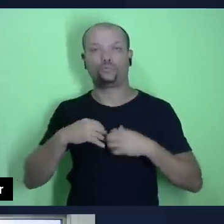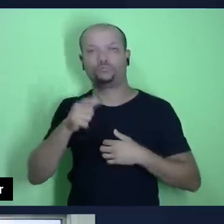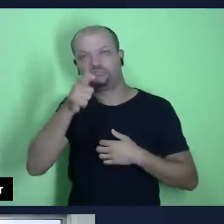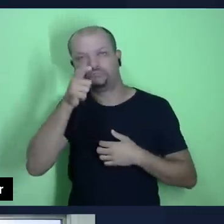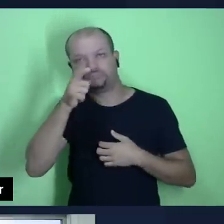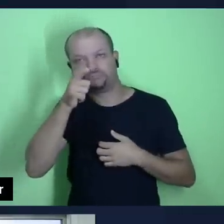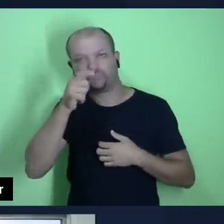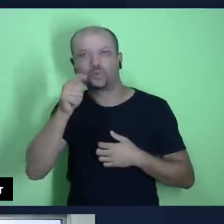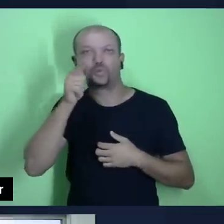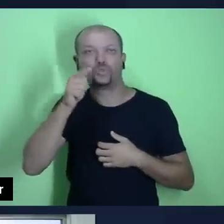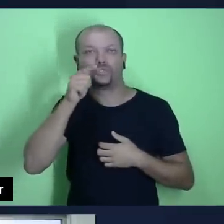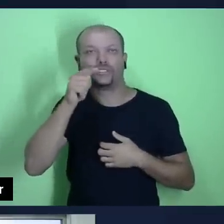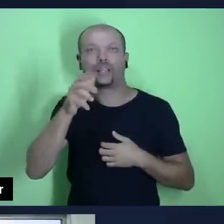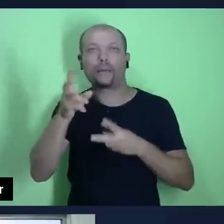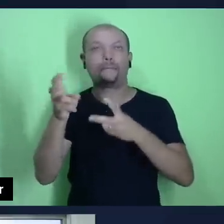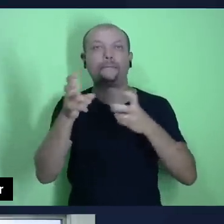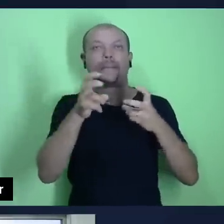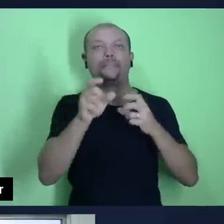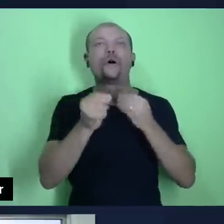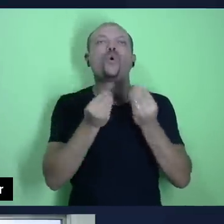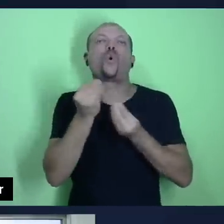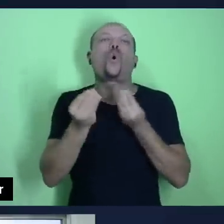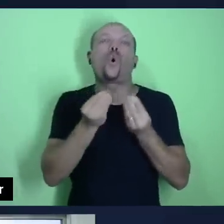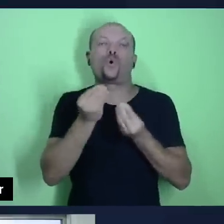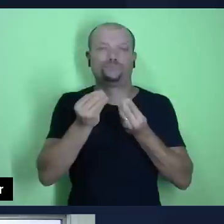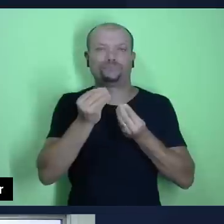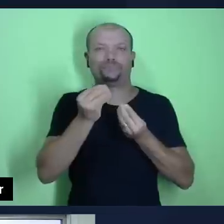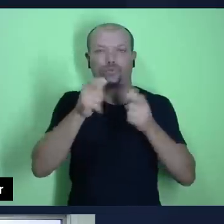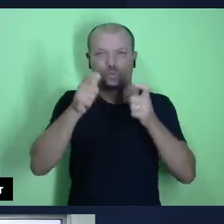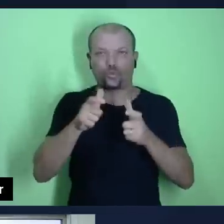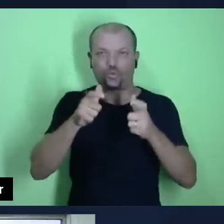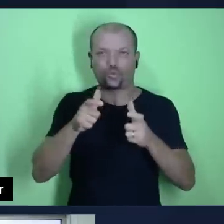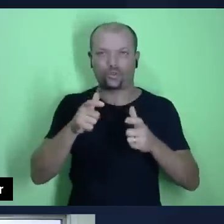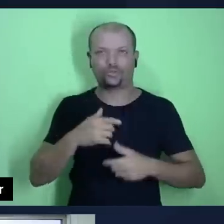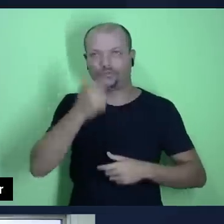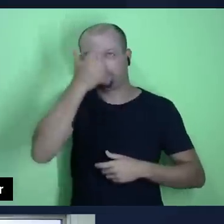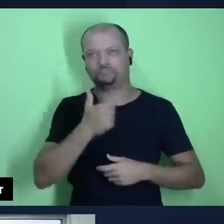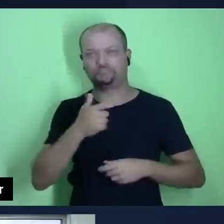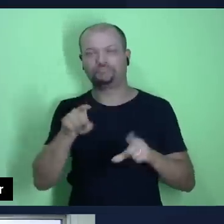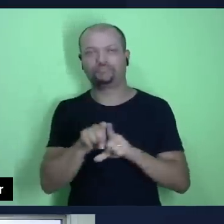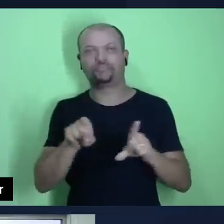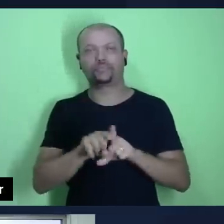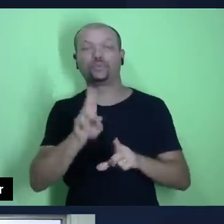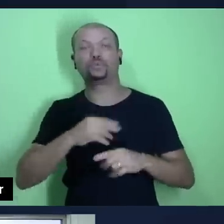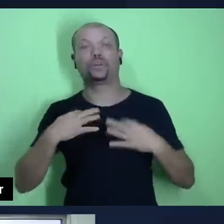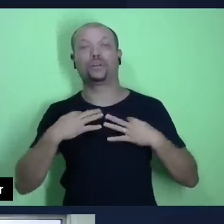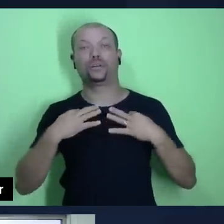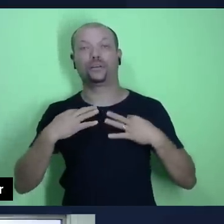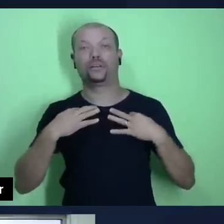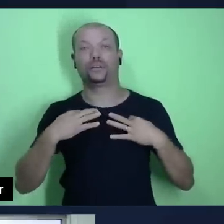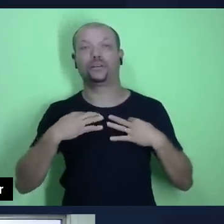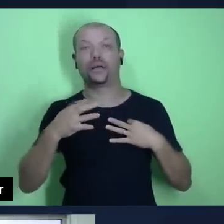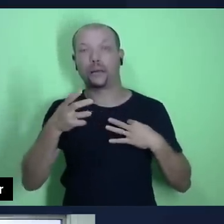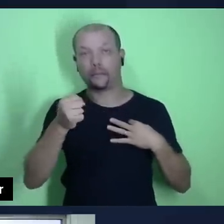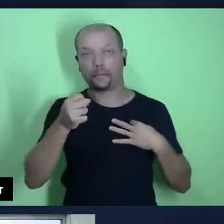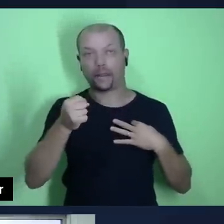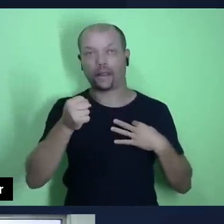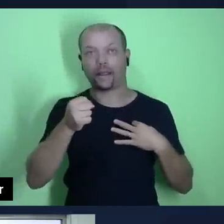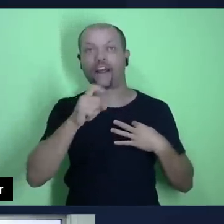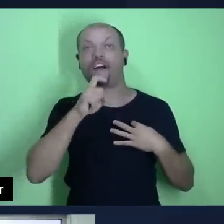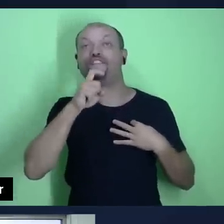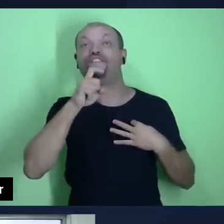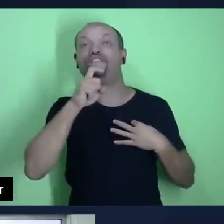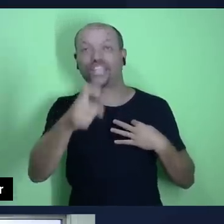que você, você possa ter uma descrição aí de onde eu estou e da minha pessoa. Estou usando uma camisa clara, cor verde clara.